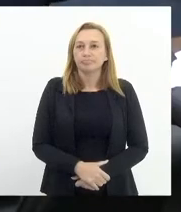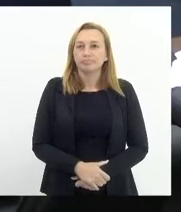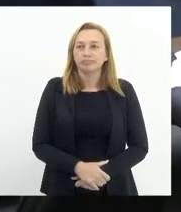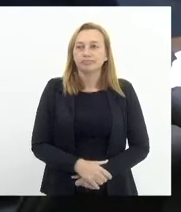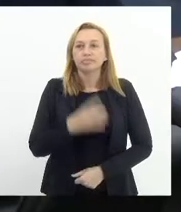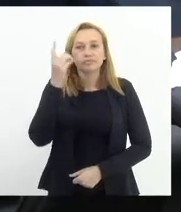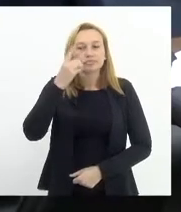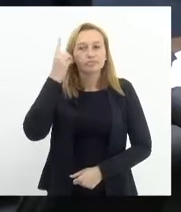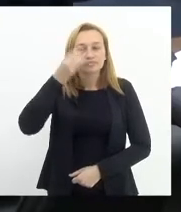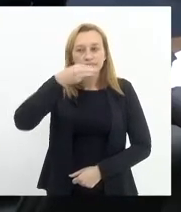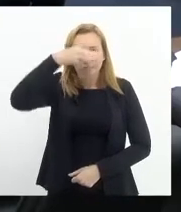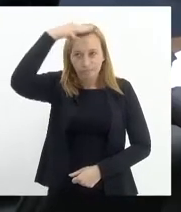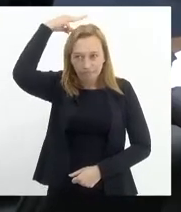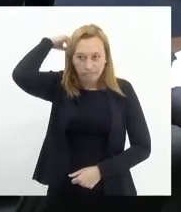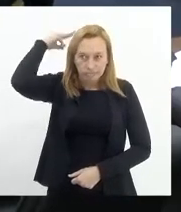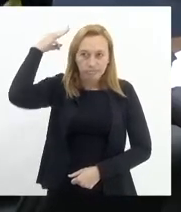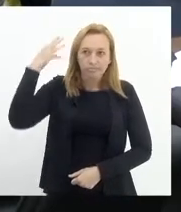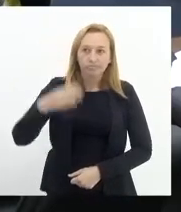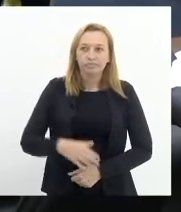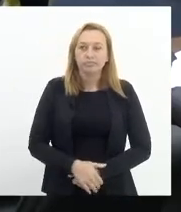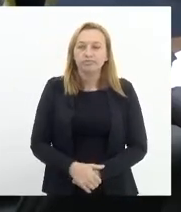Deputado Márcio Pacheco.